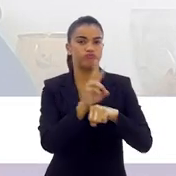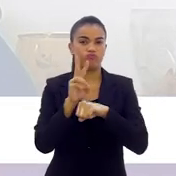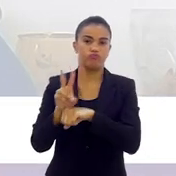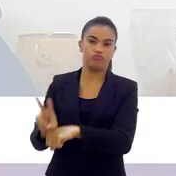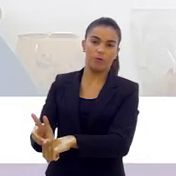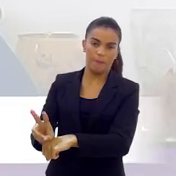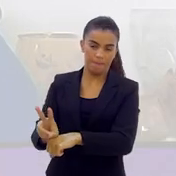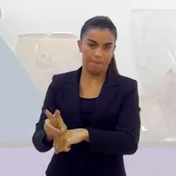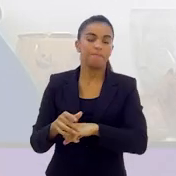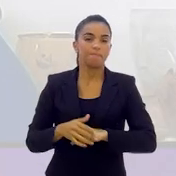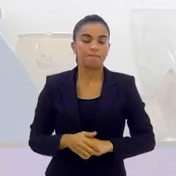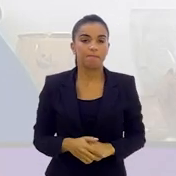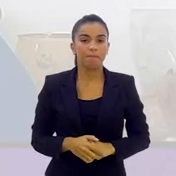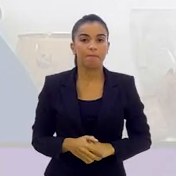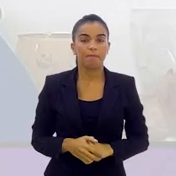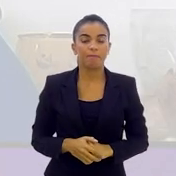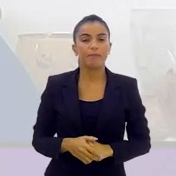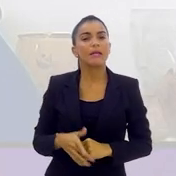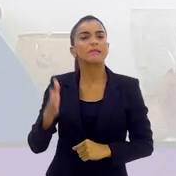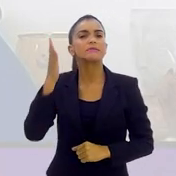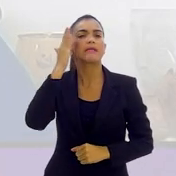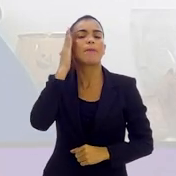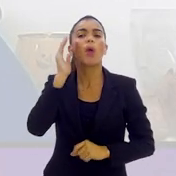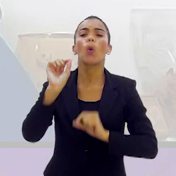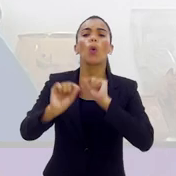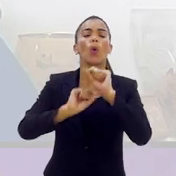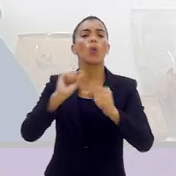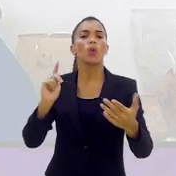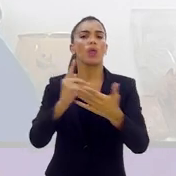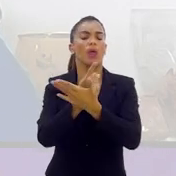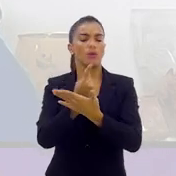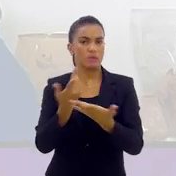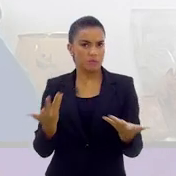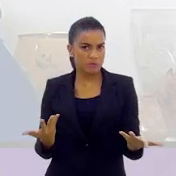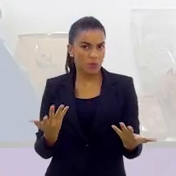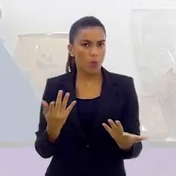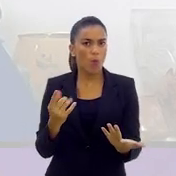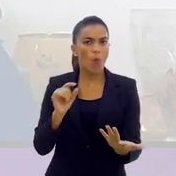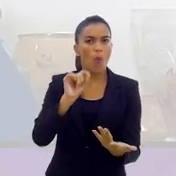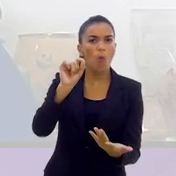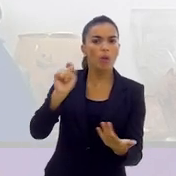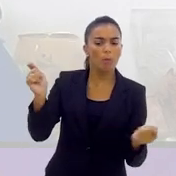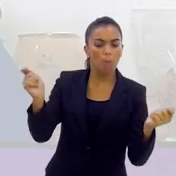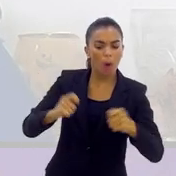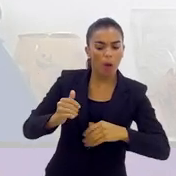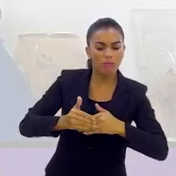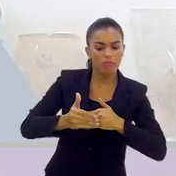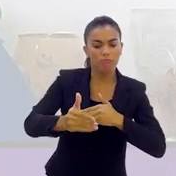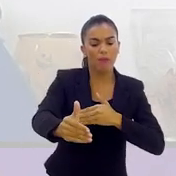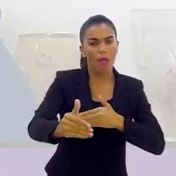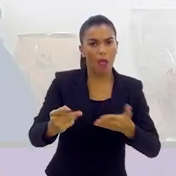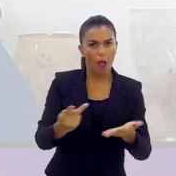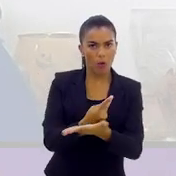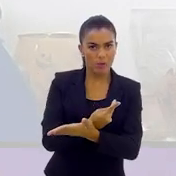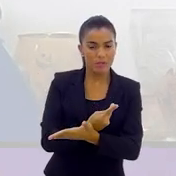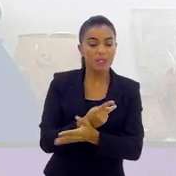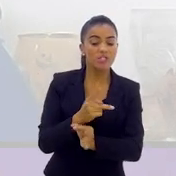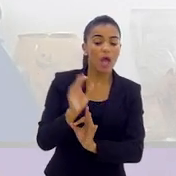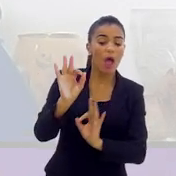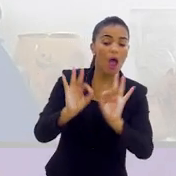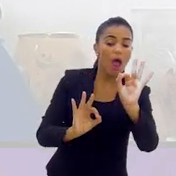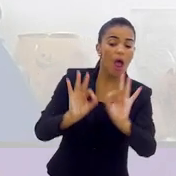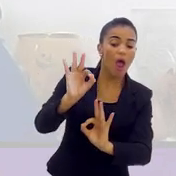saber o que está acontecendo e o que pode acontecer antes do